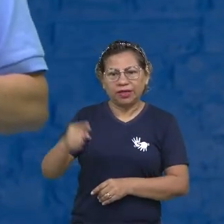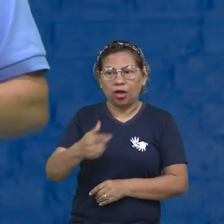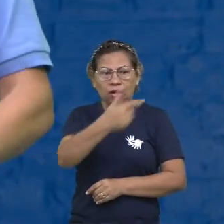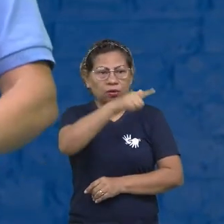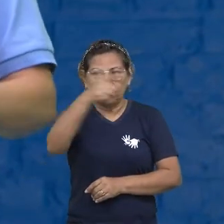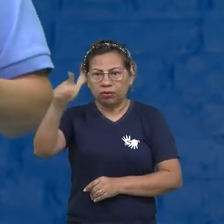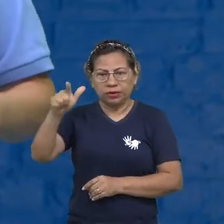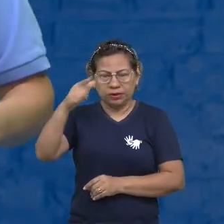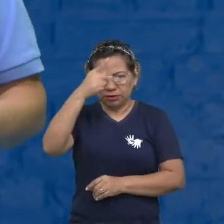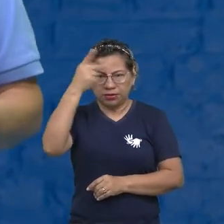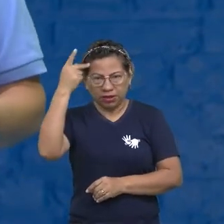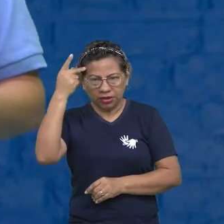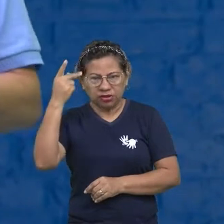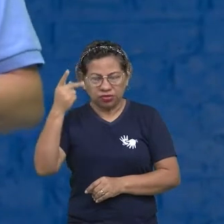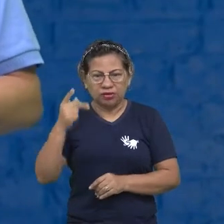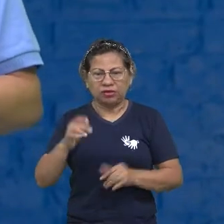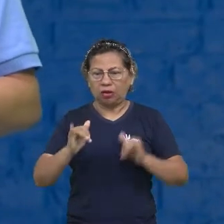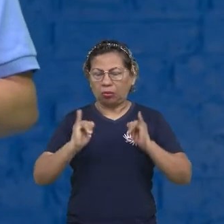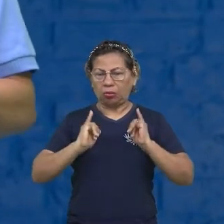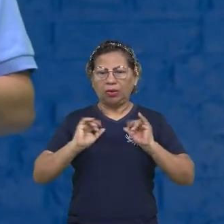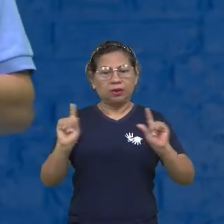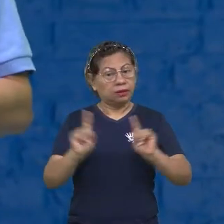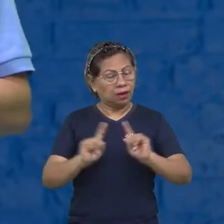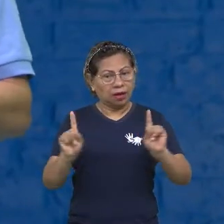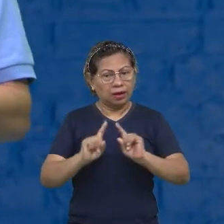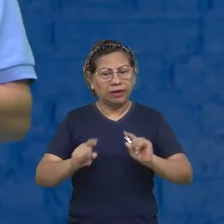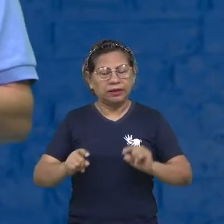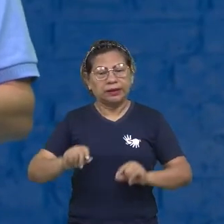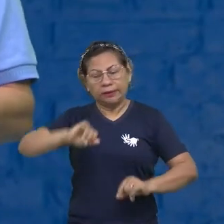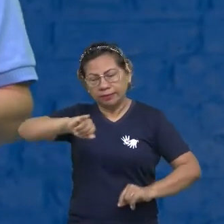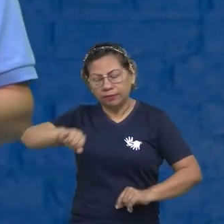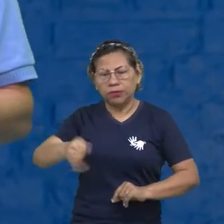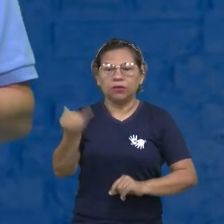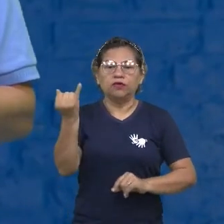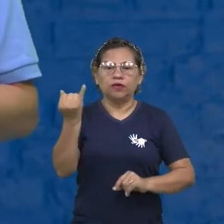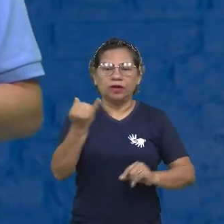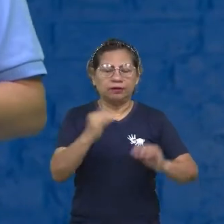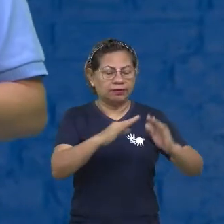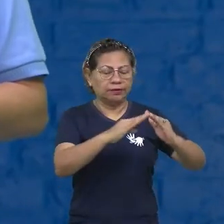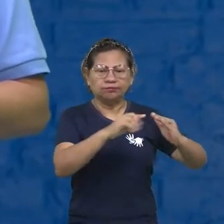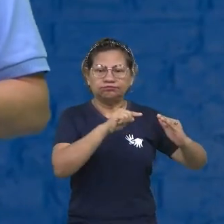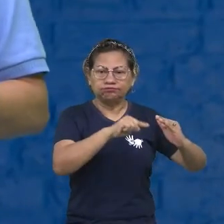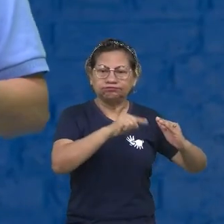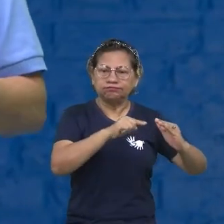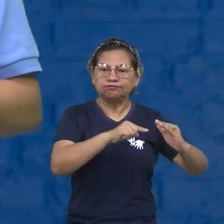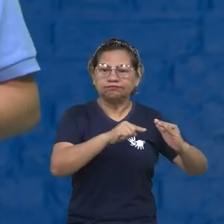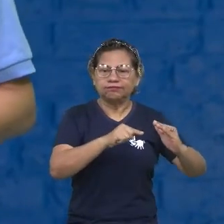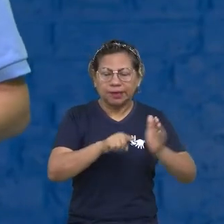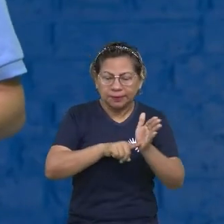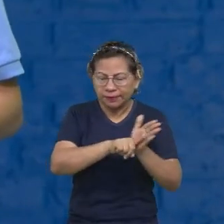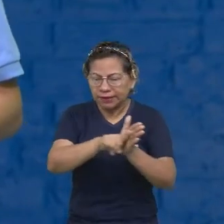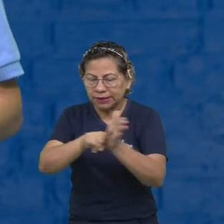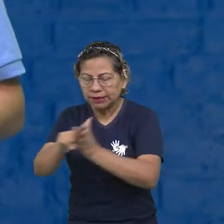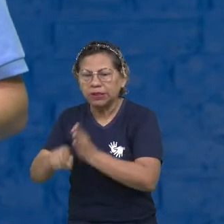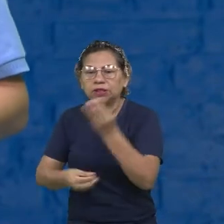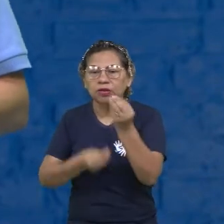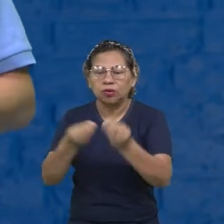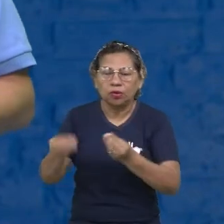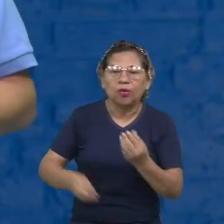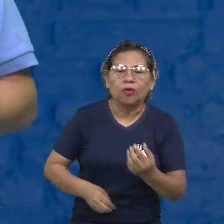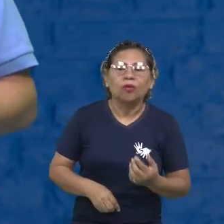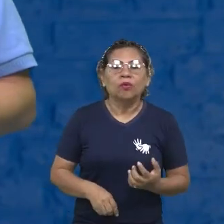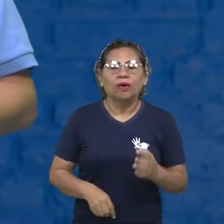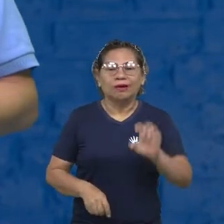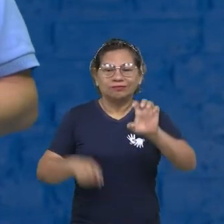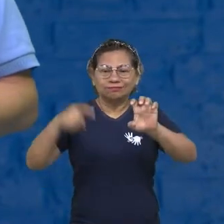Certo? E aproveitando o tempo que estão em casa para pesquisar, ter uma visão empreendedora, um método de estudo para